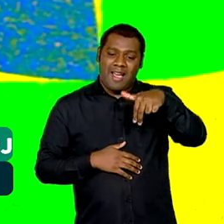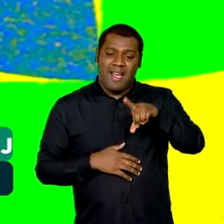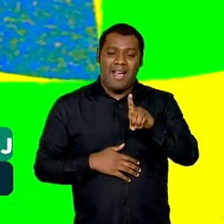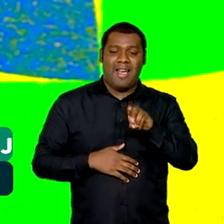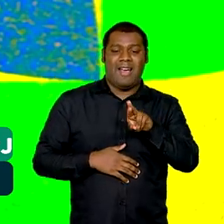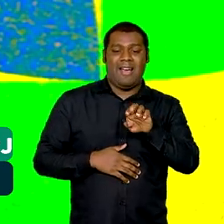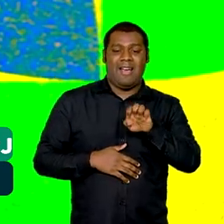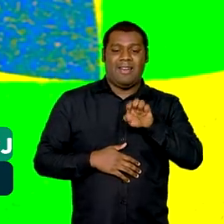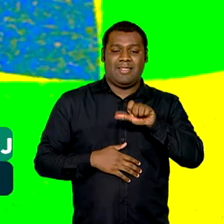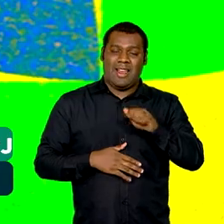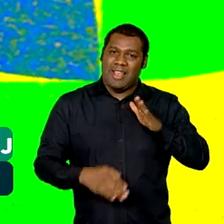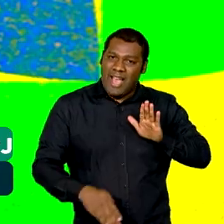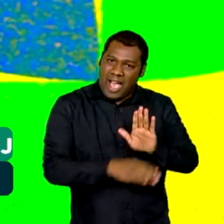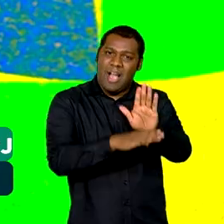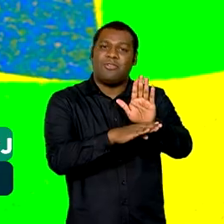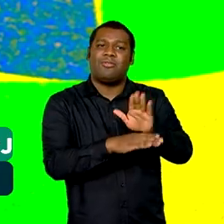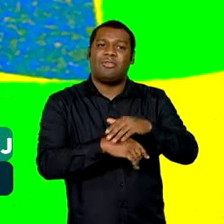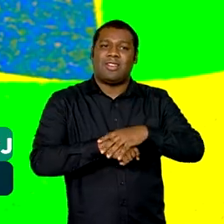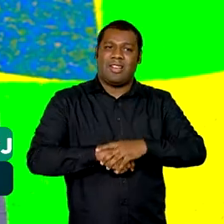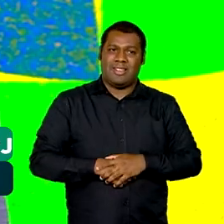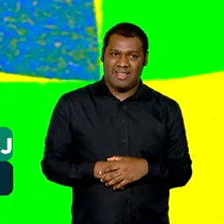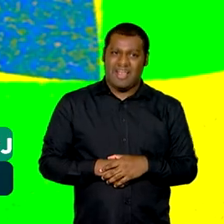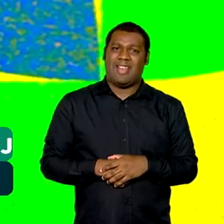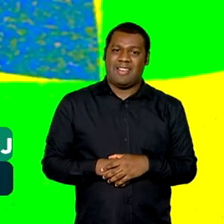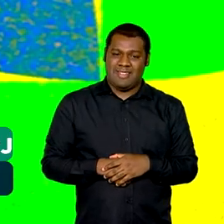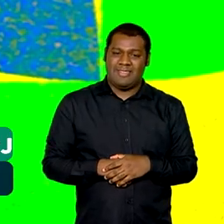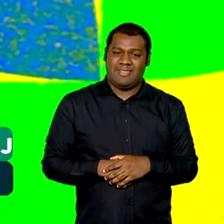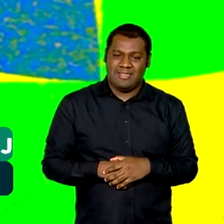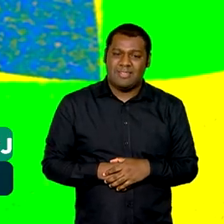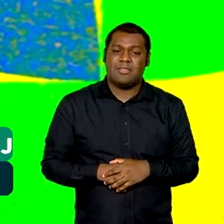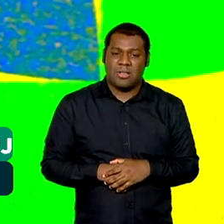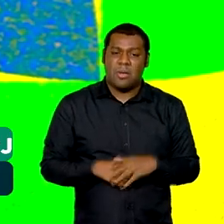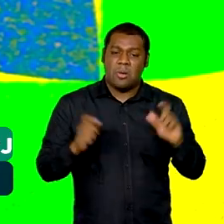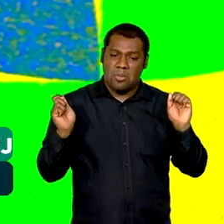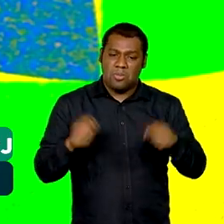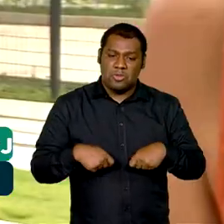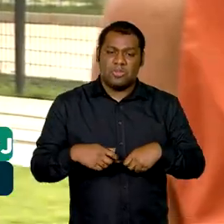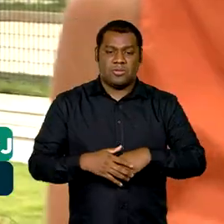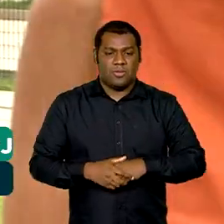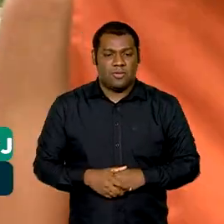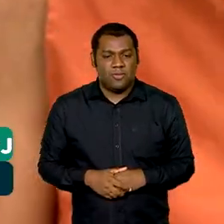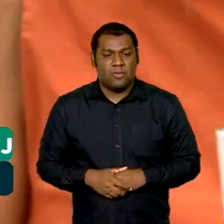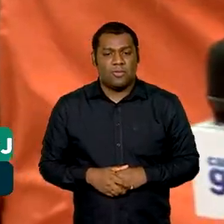brasileiros se a gente não tivesse passado pelo que a gente passou?